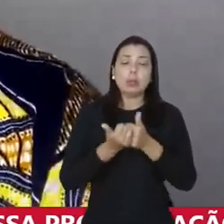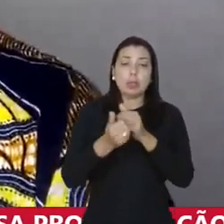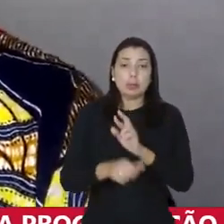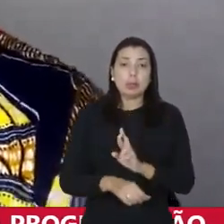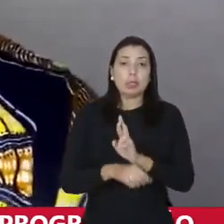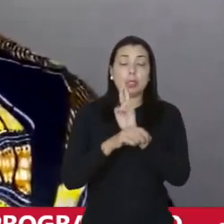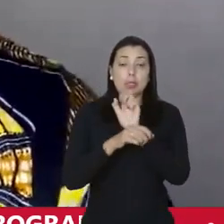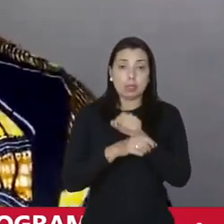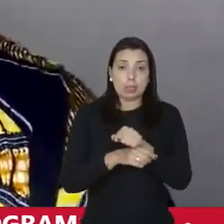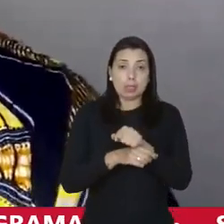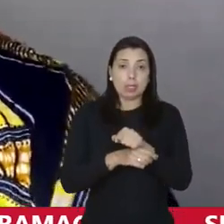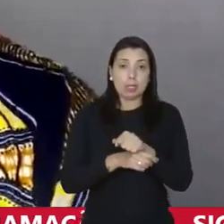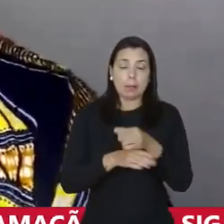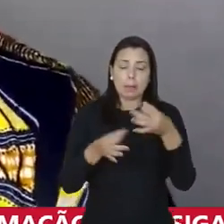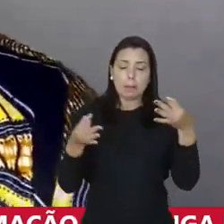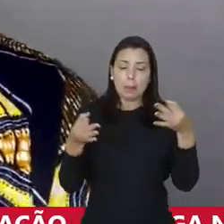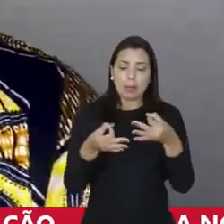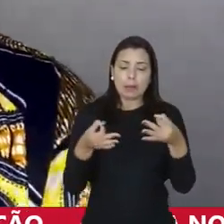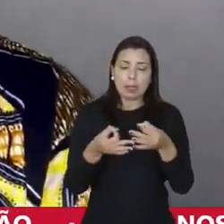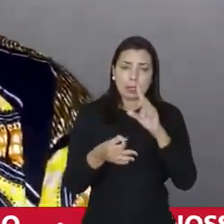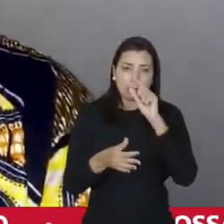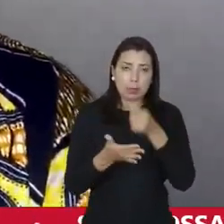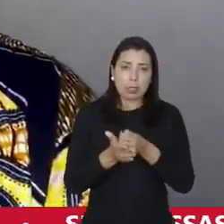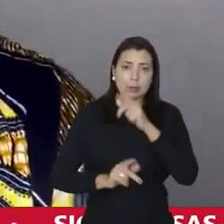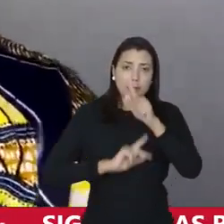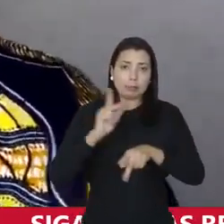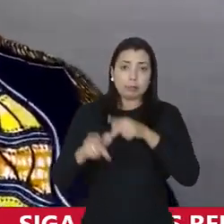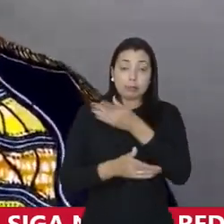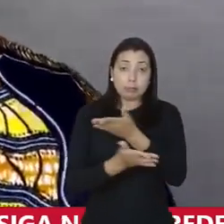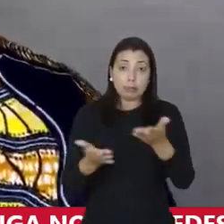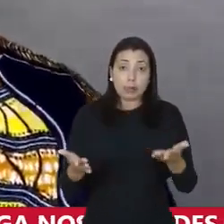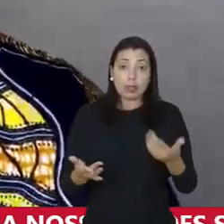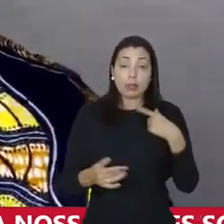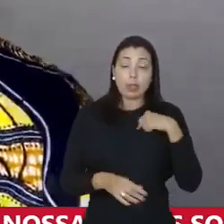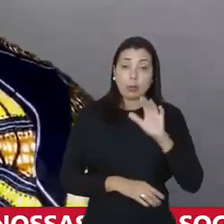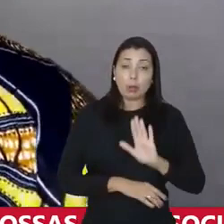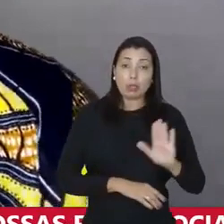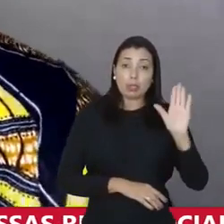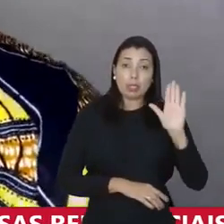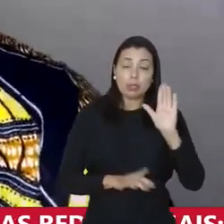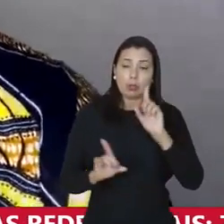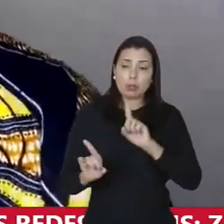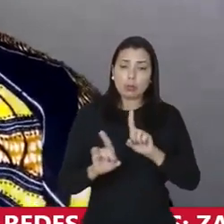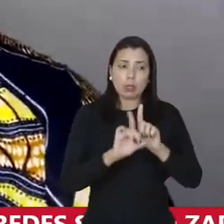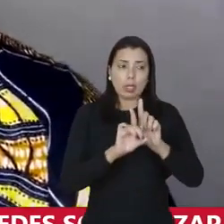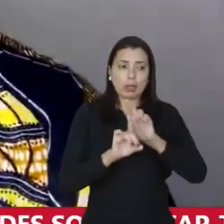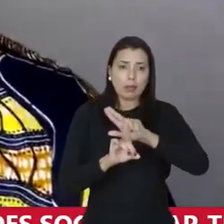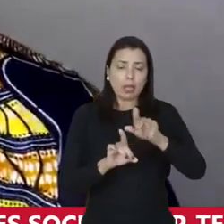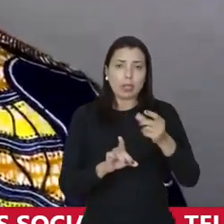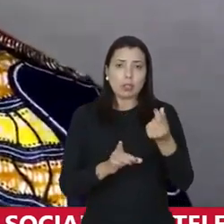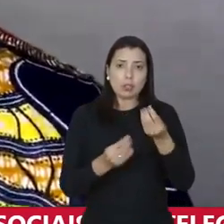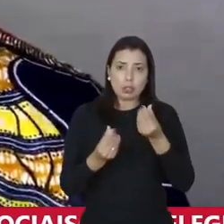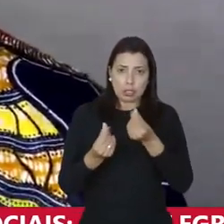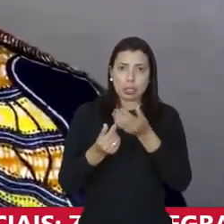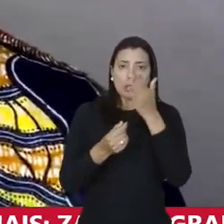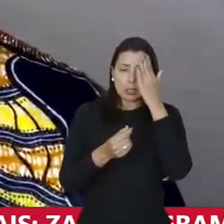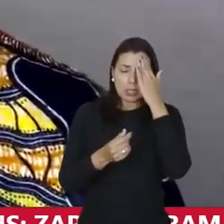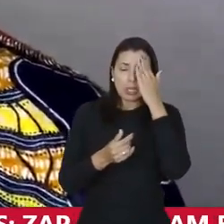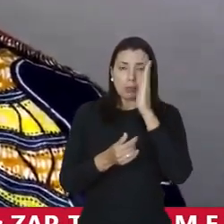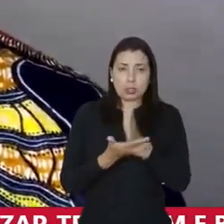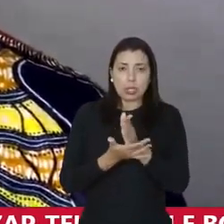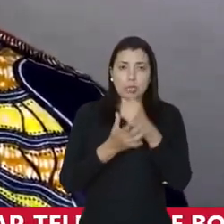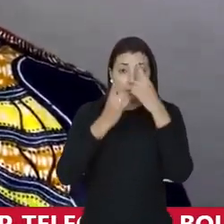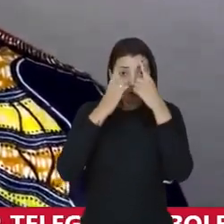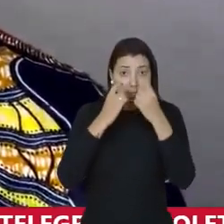representando de maneira fiel as demandas da população quando eu vi candidato eu juntei uma certa grana e a gente sabe como é